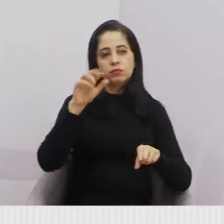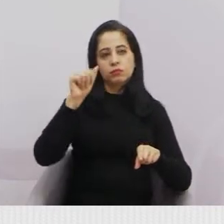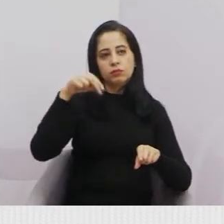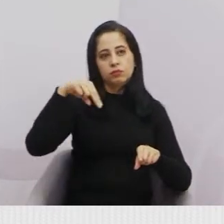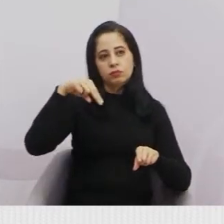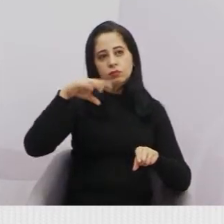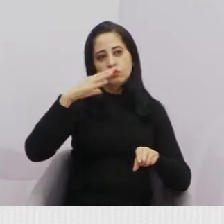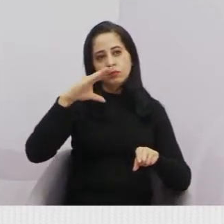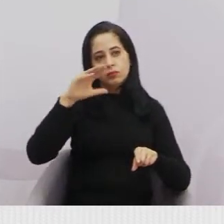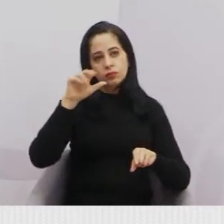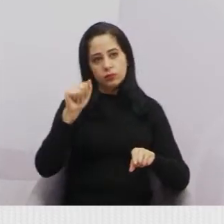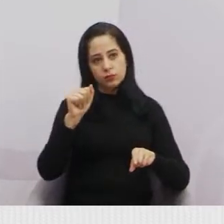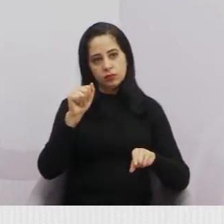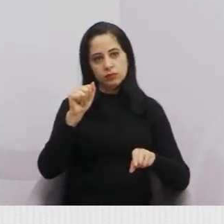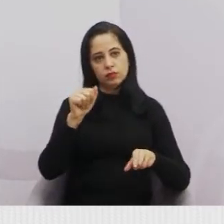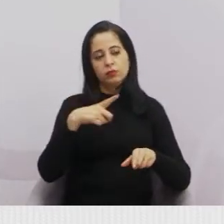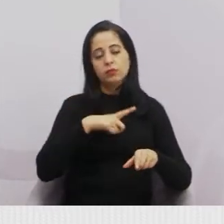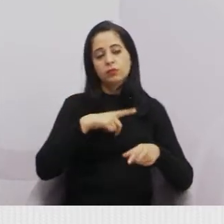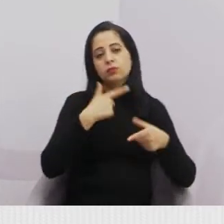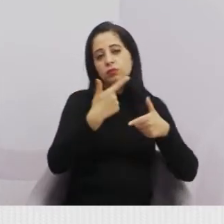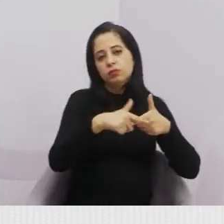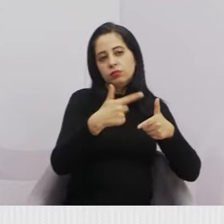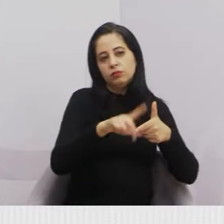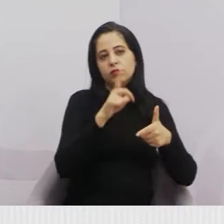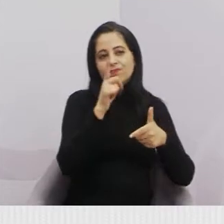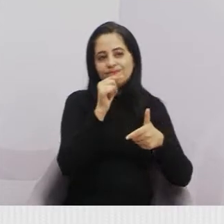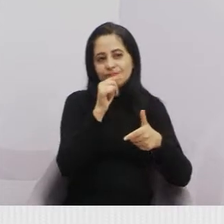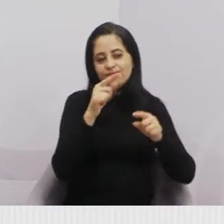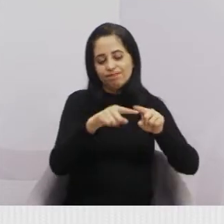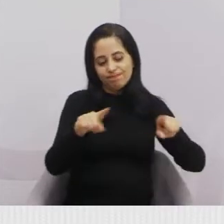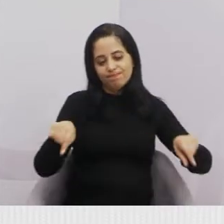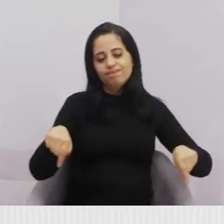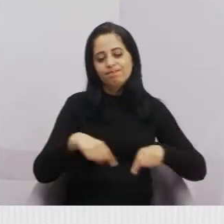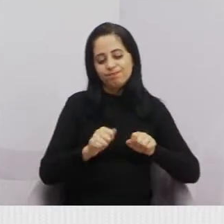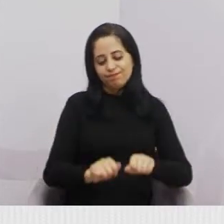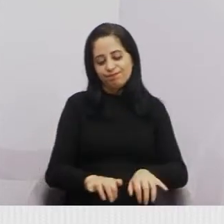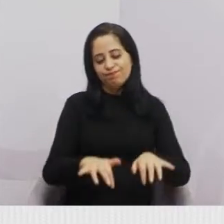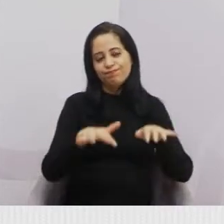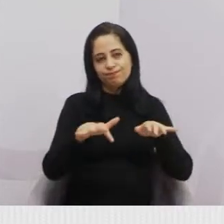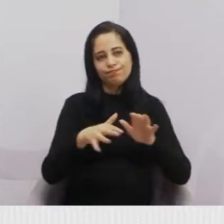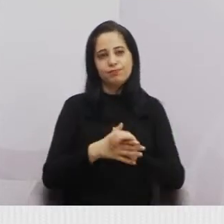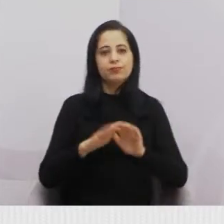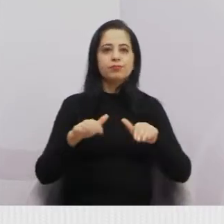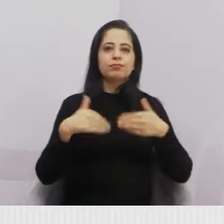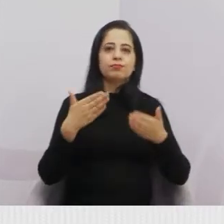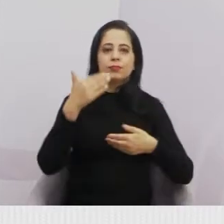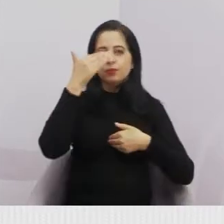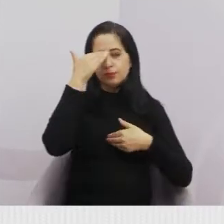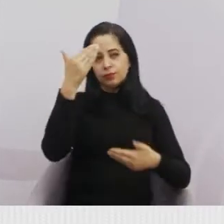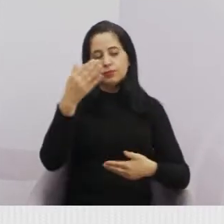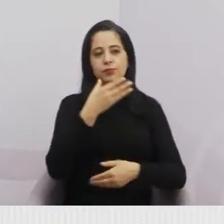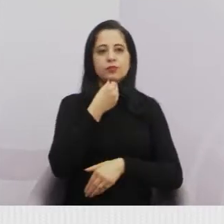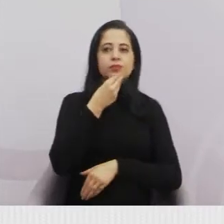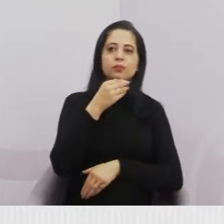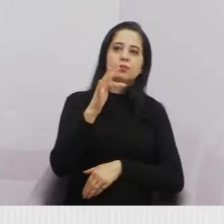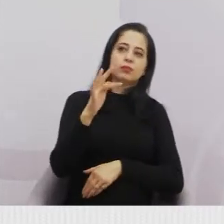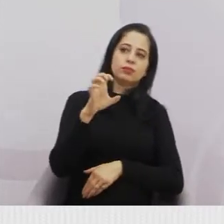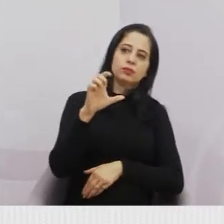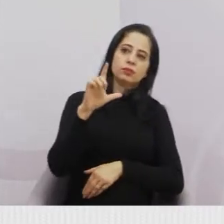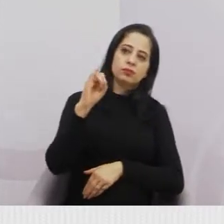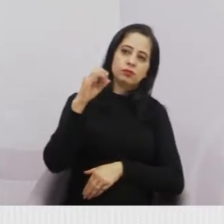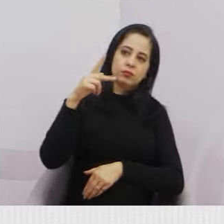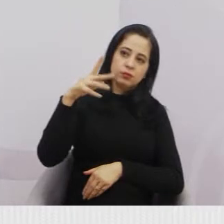ali um problema de mina de água também, tá? Então, agradeço aí ao Felipe e ao Adilson que nos